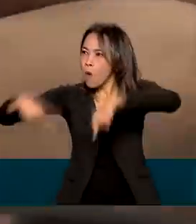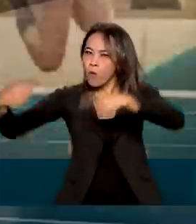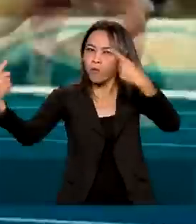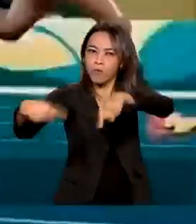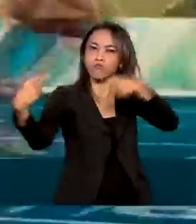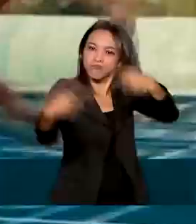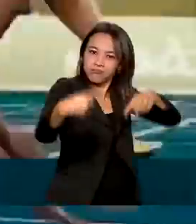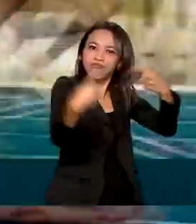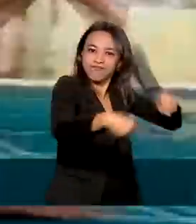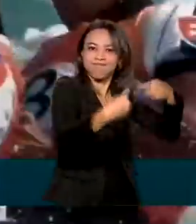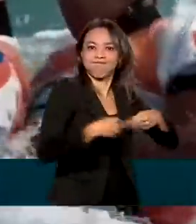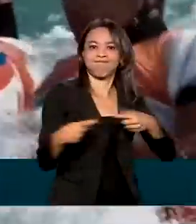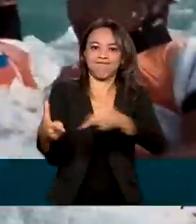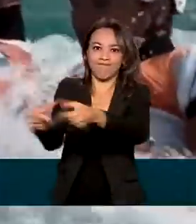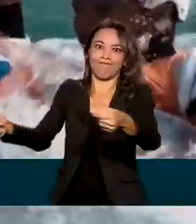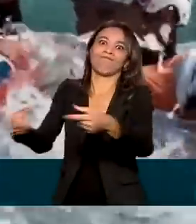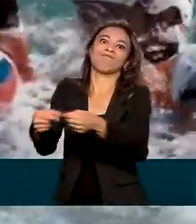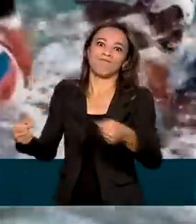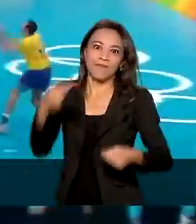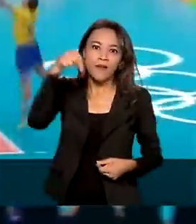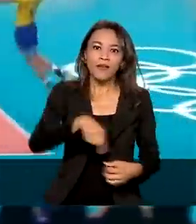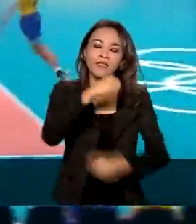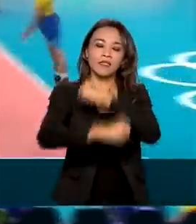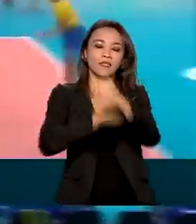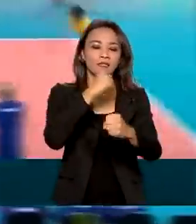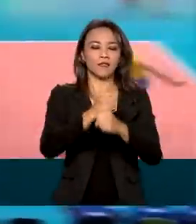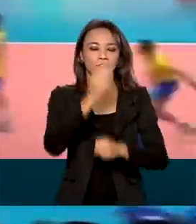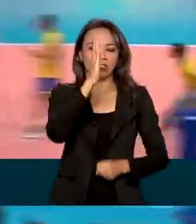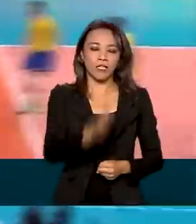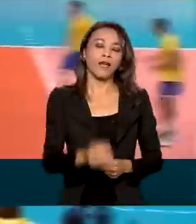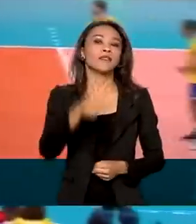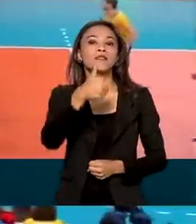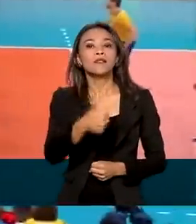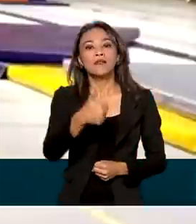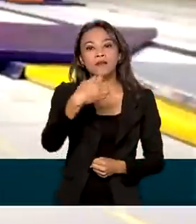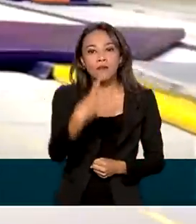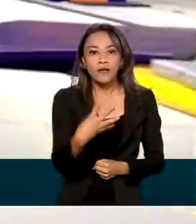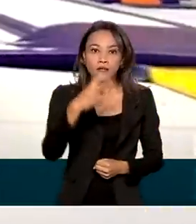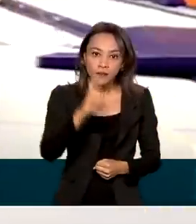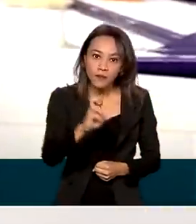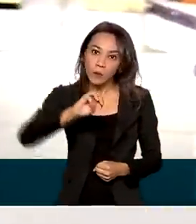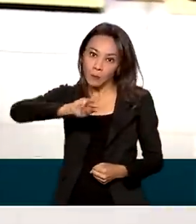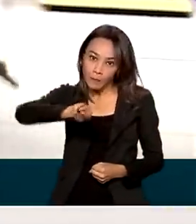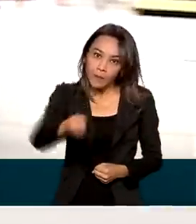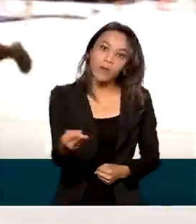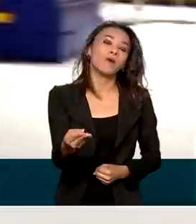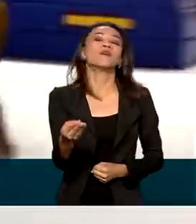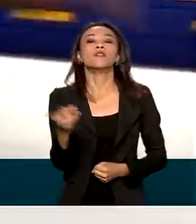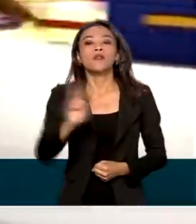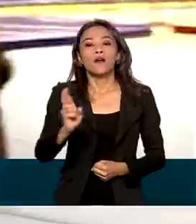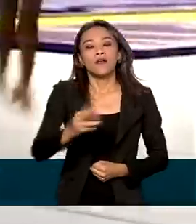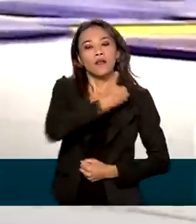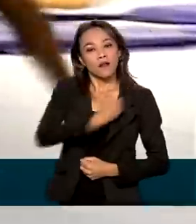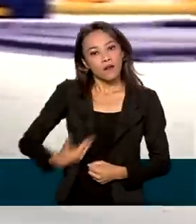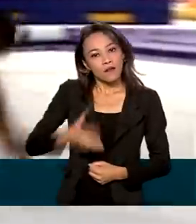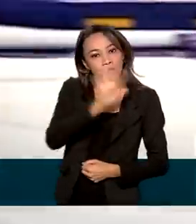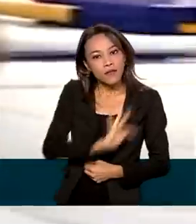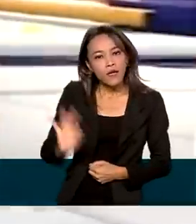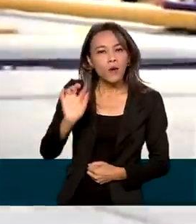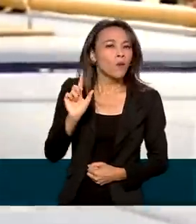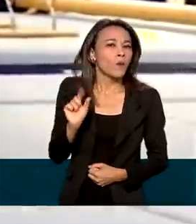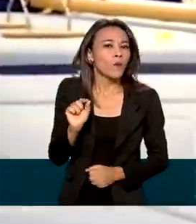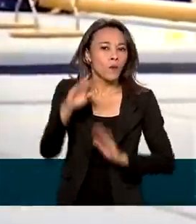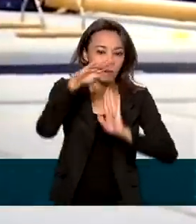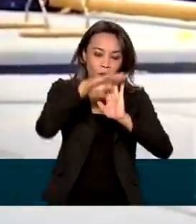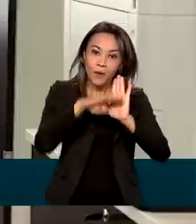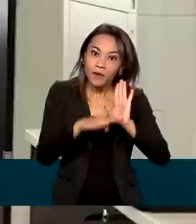Olimpíadas de Tóquio. Só neste ano foi feito investimento de 145 milhões de reais pelo governo federal no programa